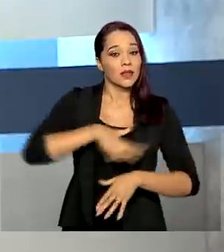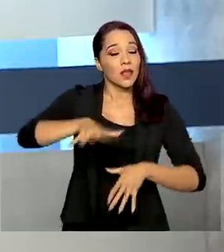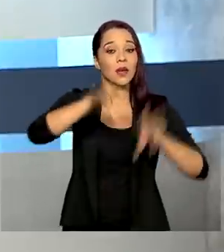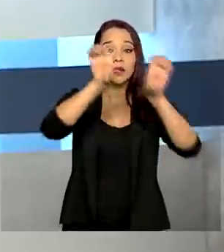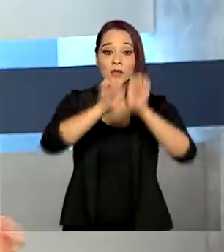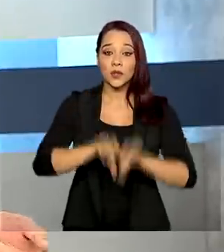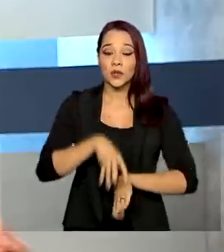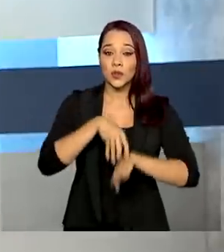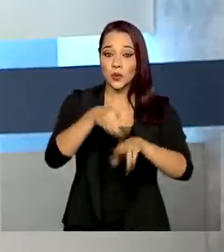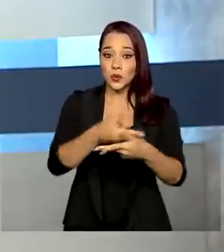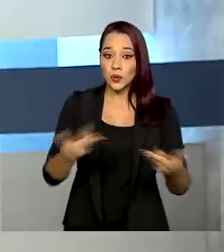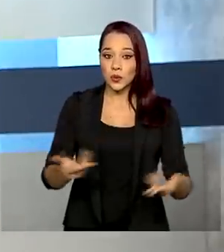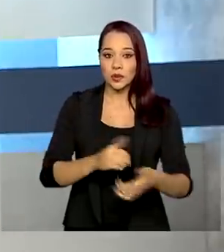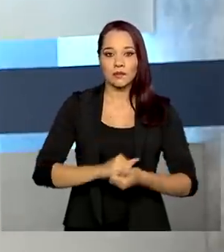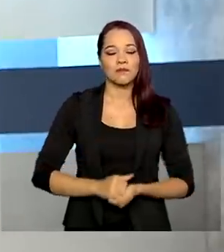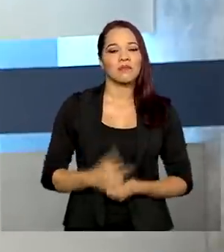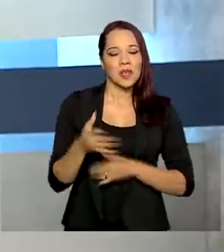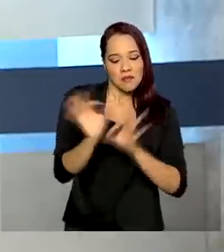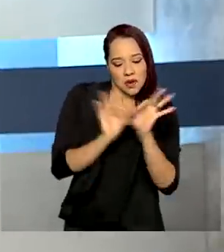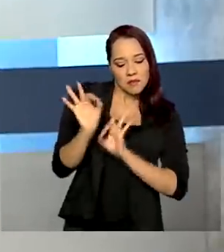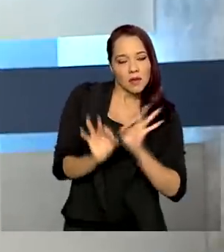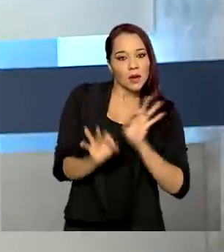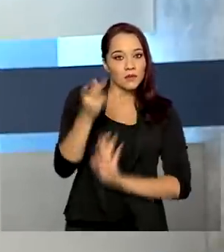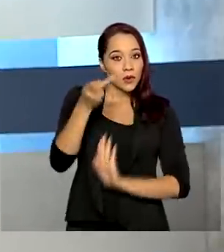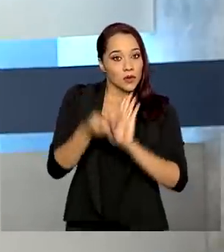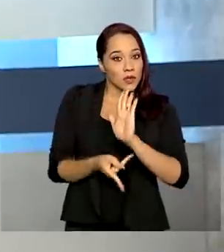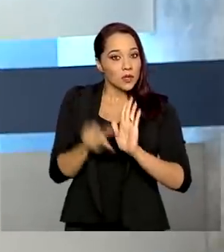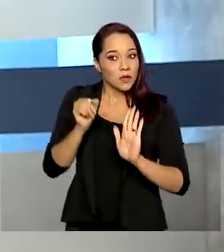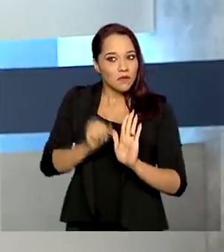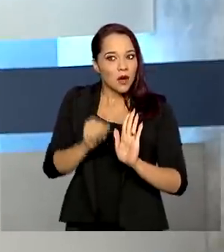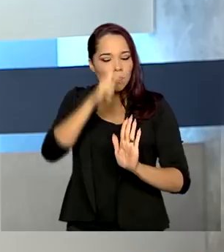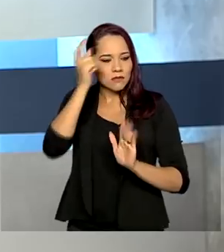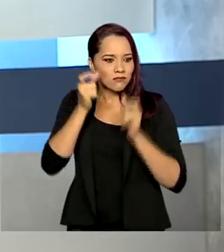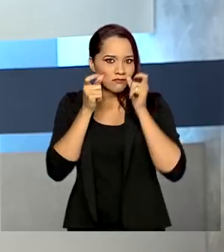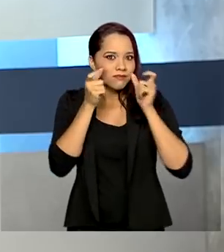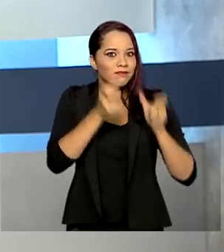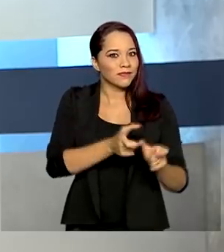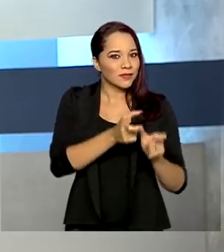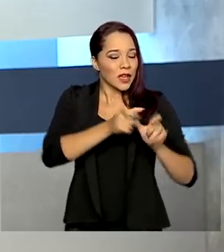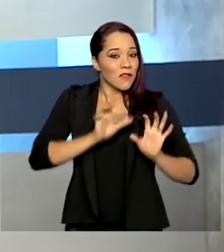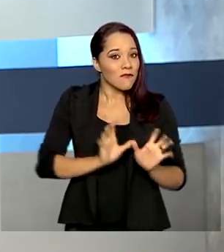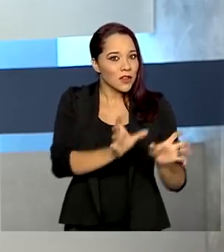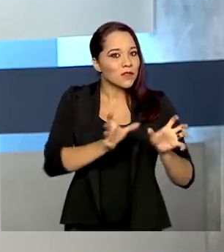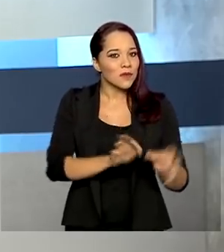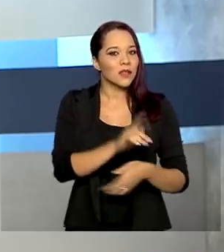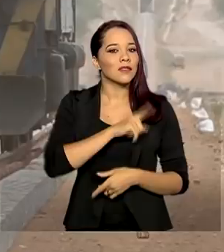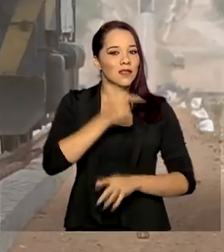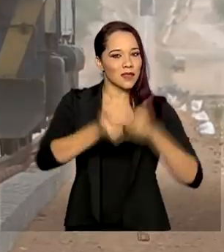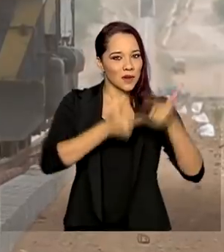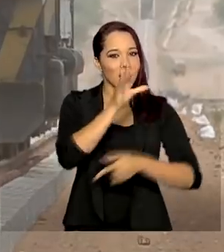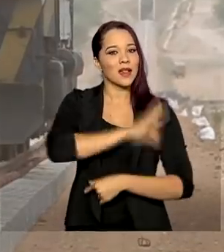infraestrutura. Para isso, prepara projetos que podem atrair investimentos e gerar emprego e renda.